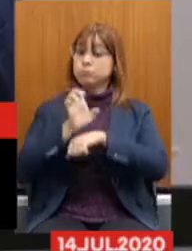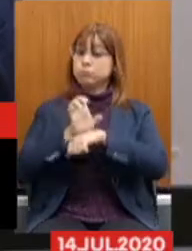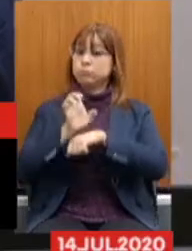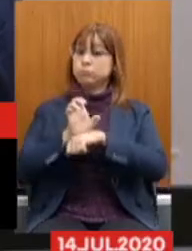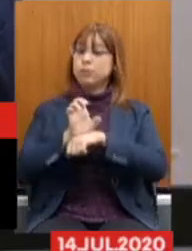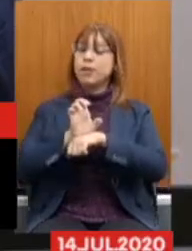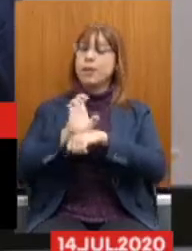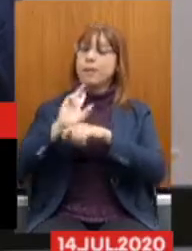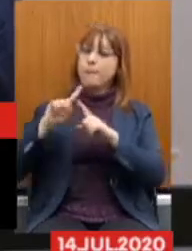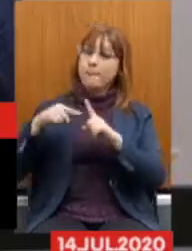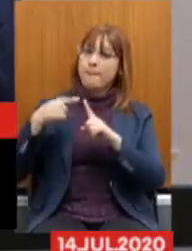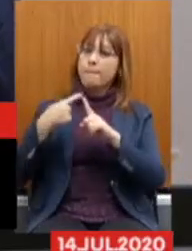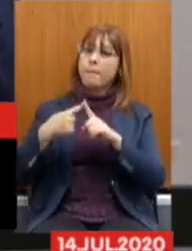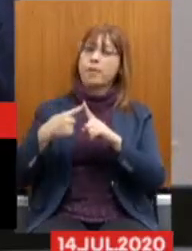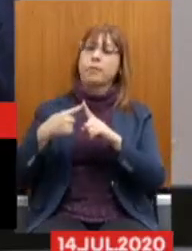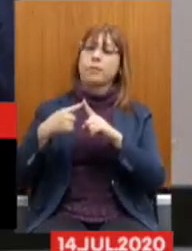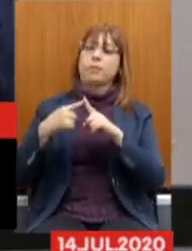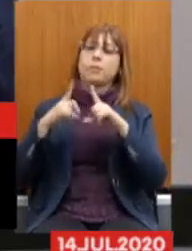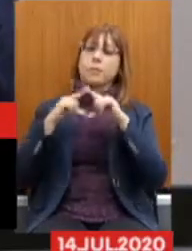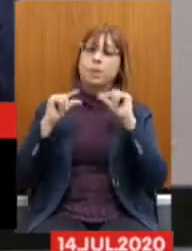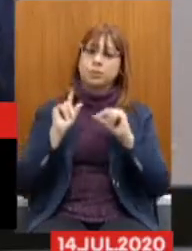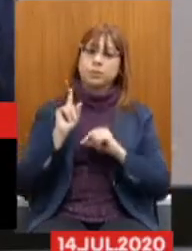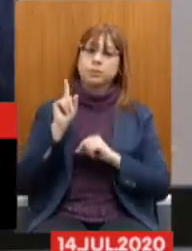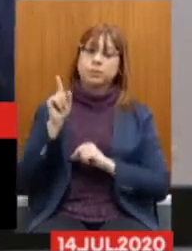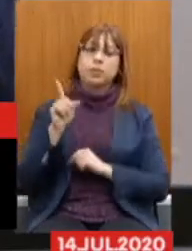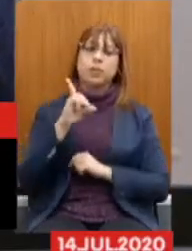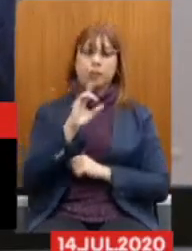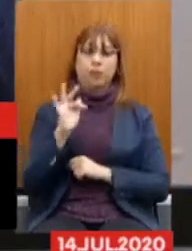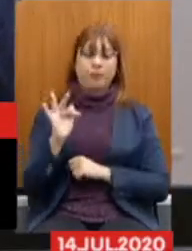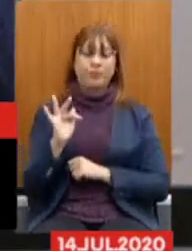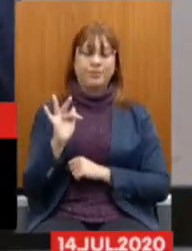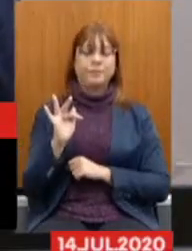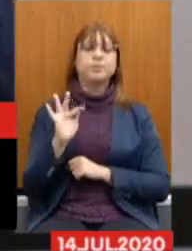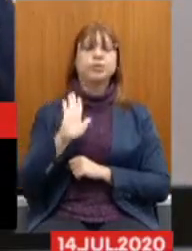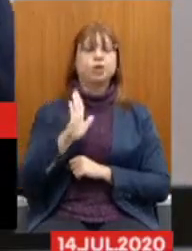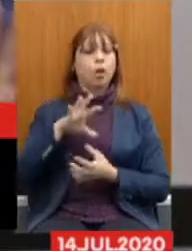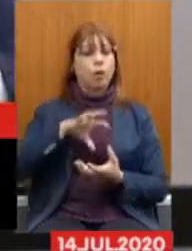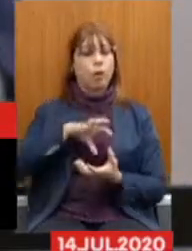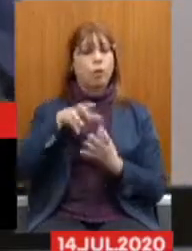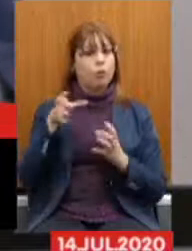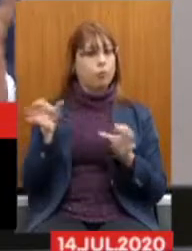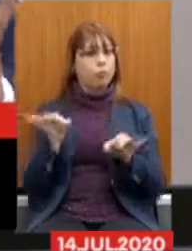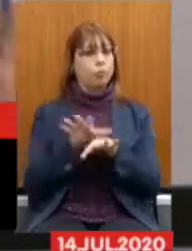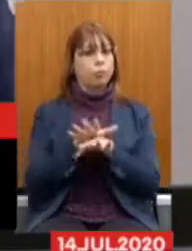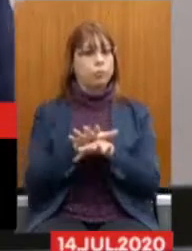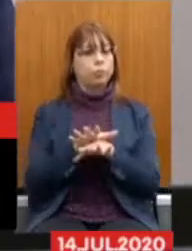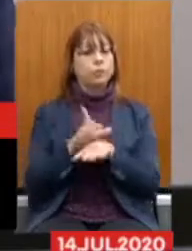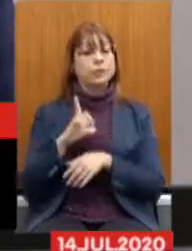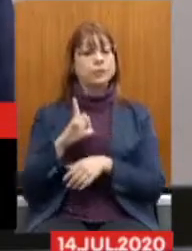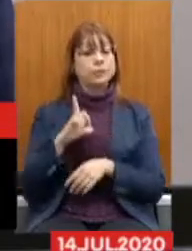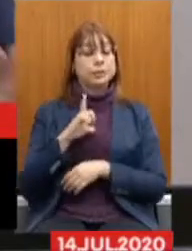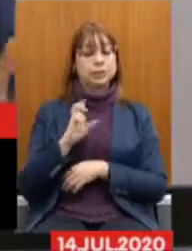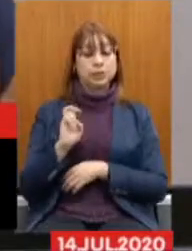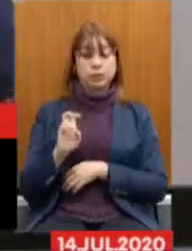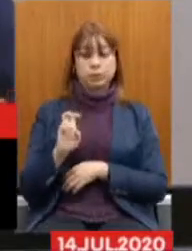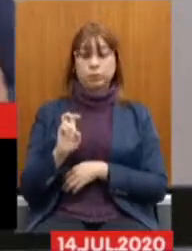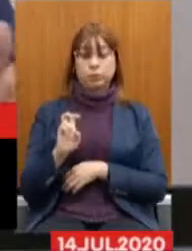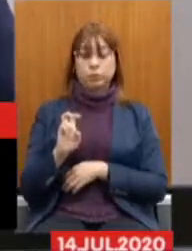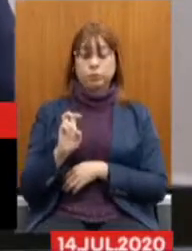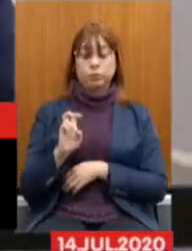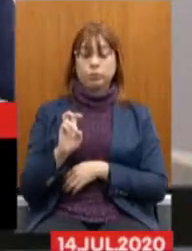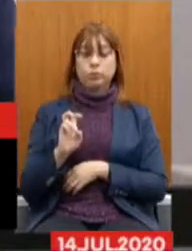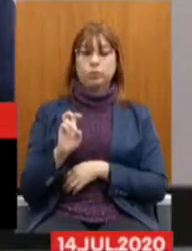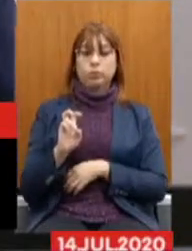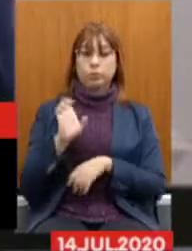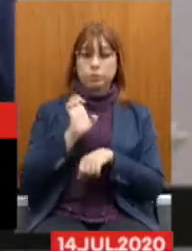o Distrito Federal, que já fizeram as suas reformas. Ainda nós temos cinco estados só, Minas Gerais